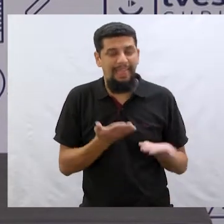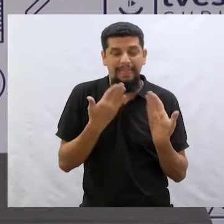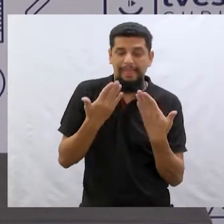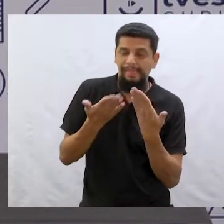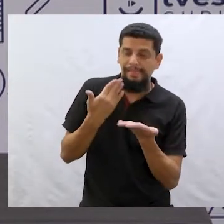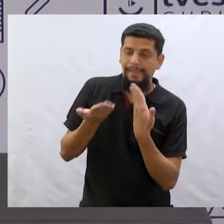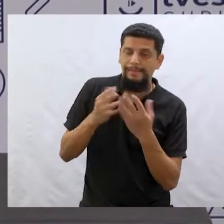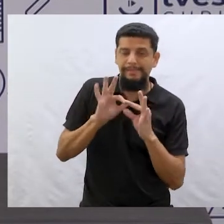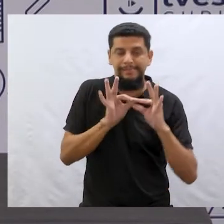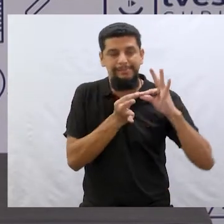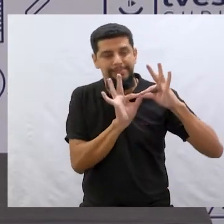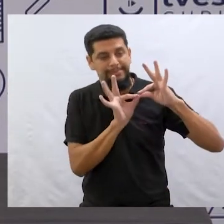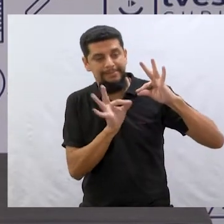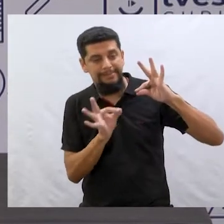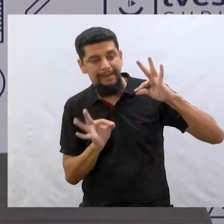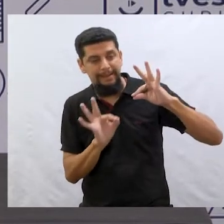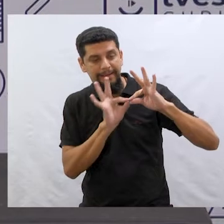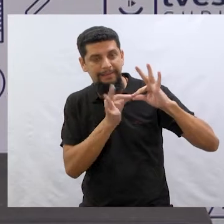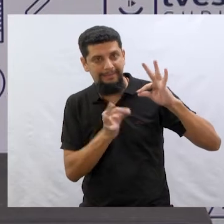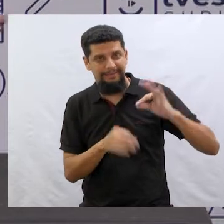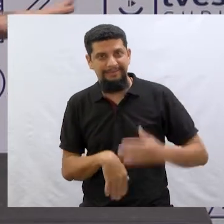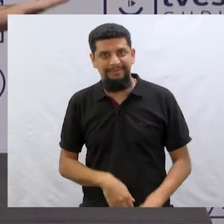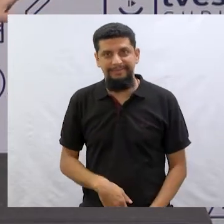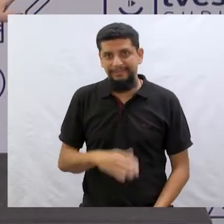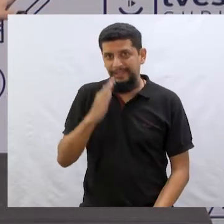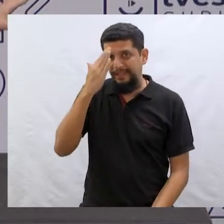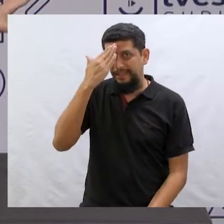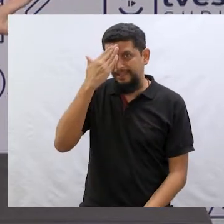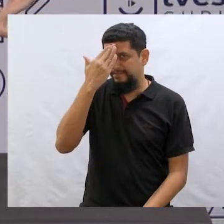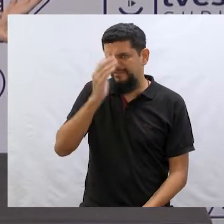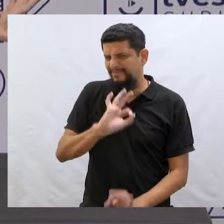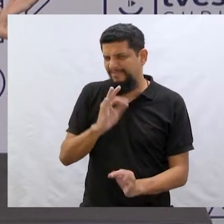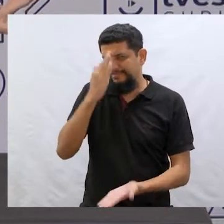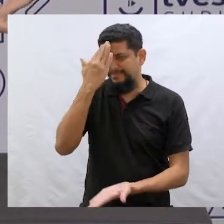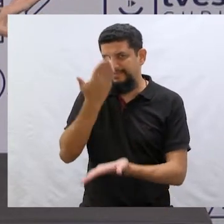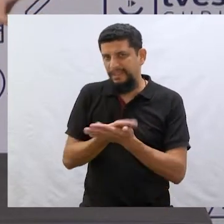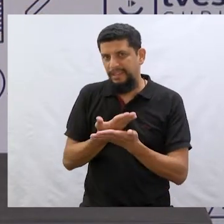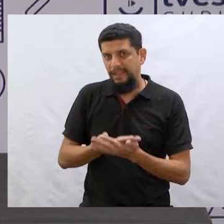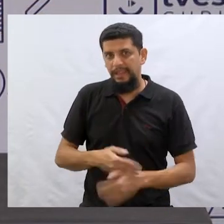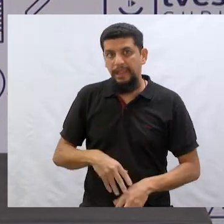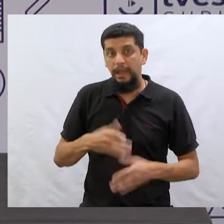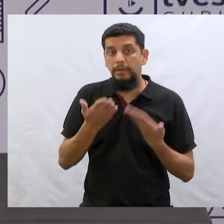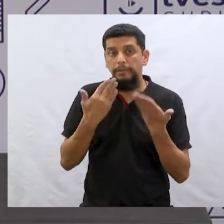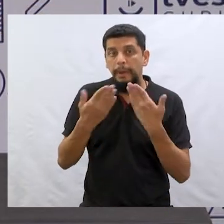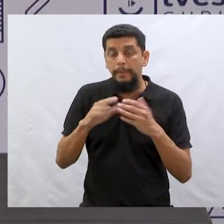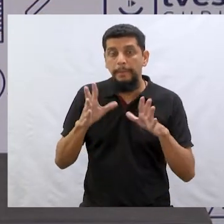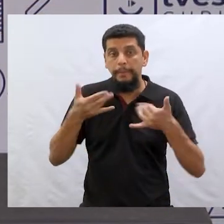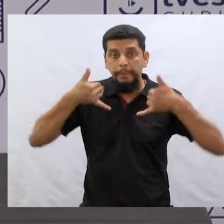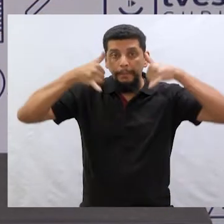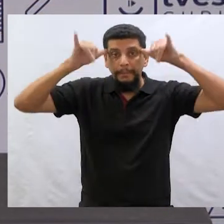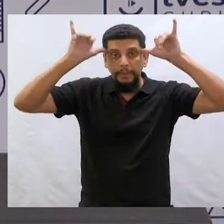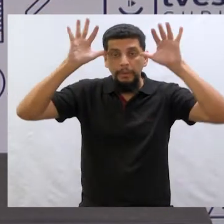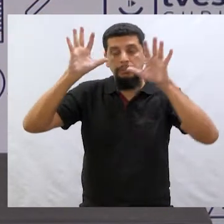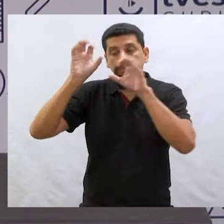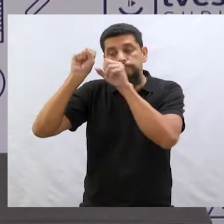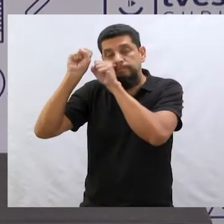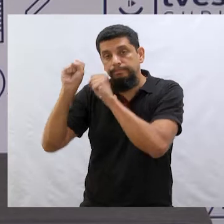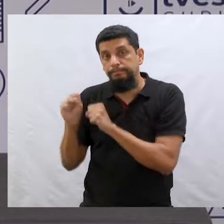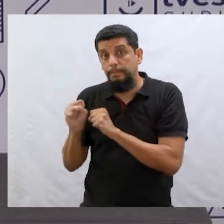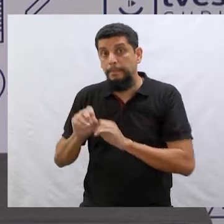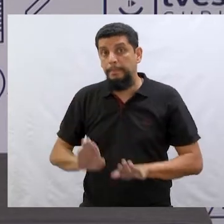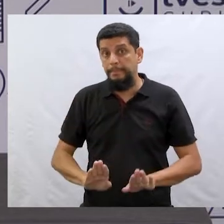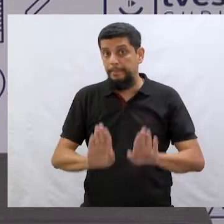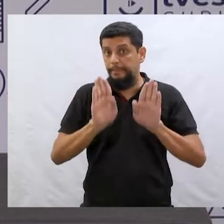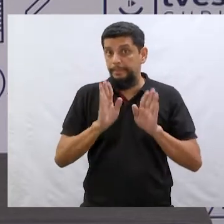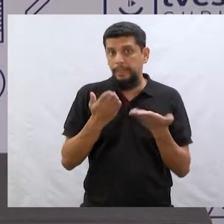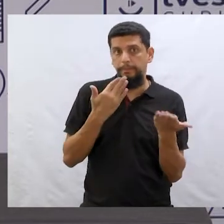lenga-lenga. Não acredite nisso, isso aí é conversa para boy dormir, né? Agora, essa conversa aqui é